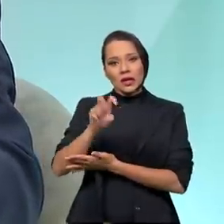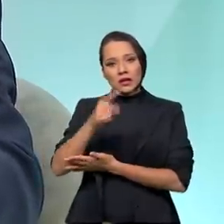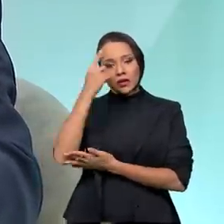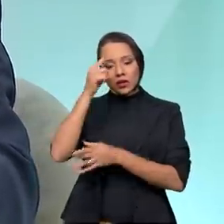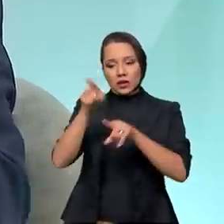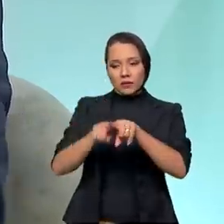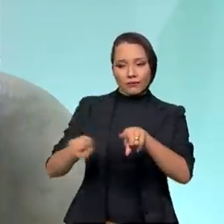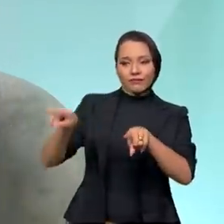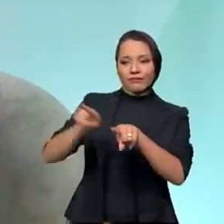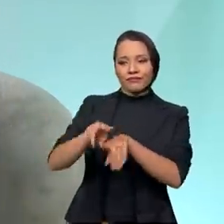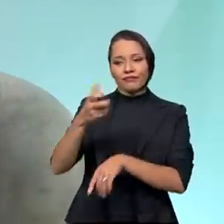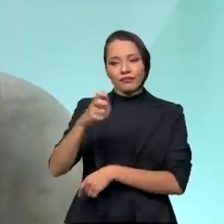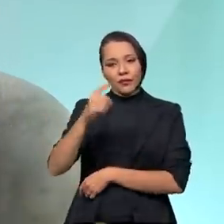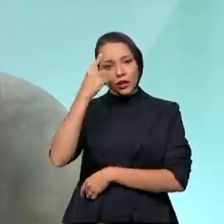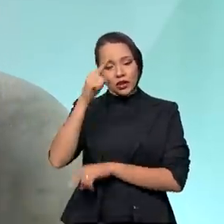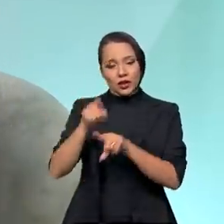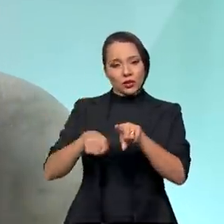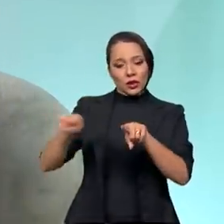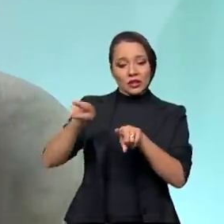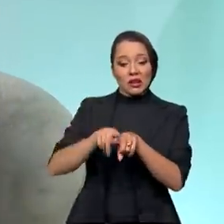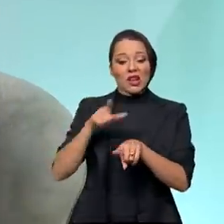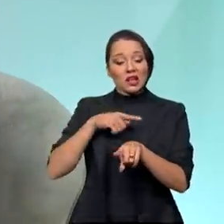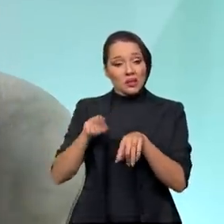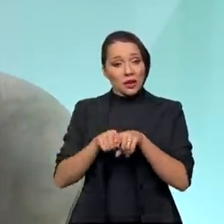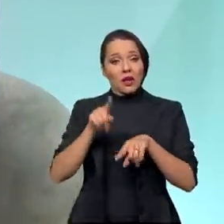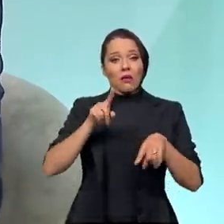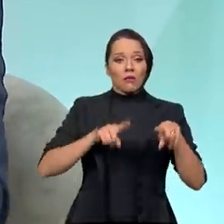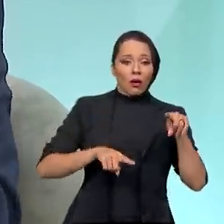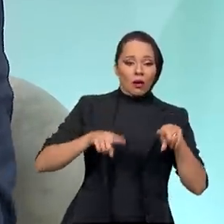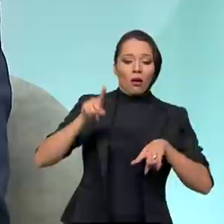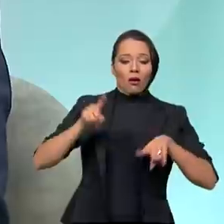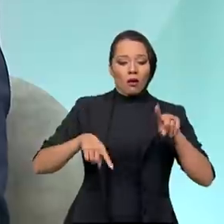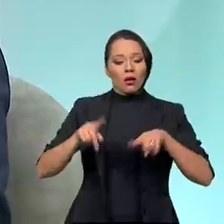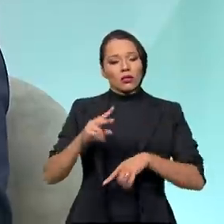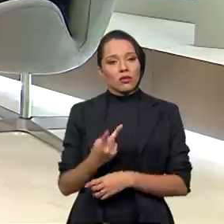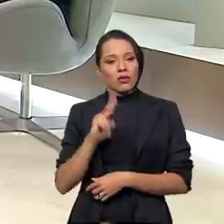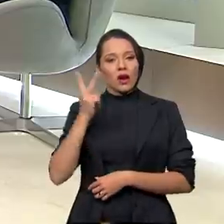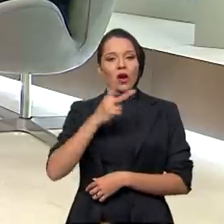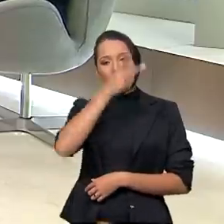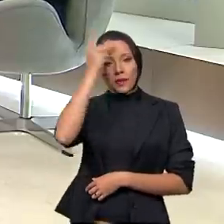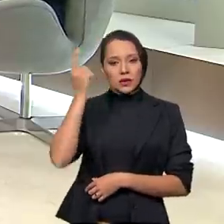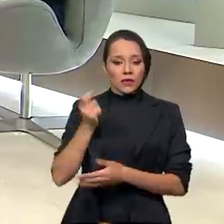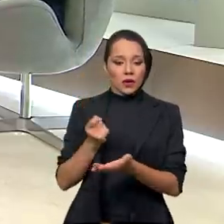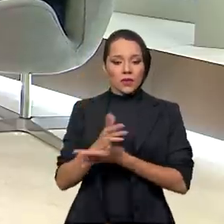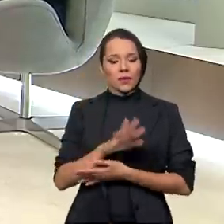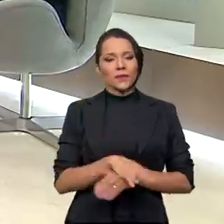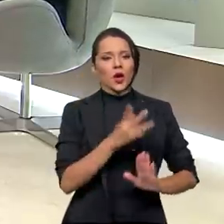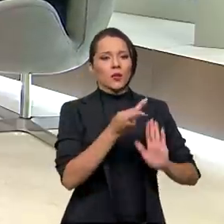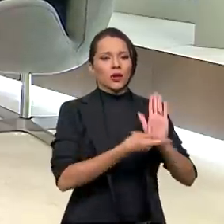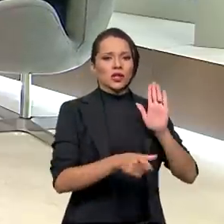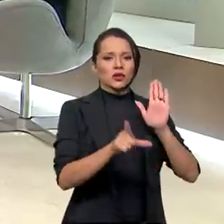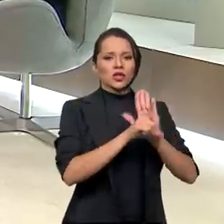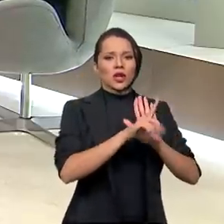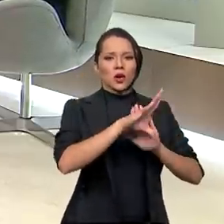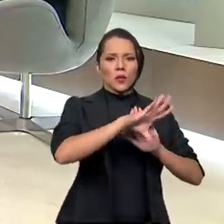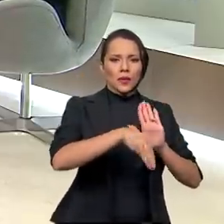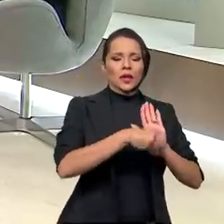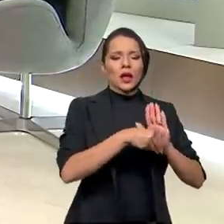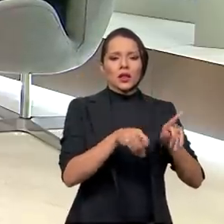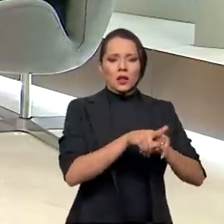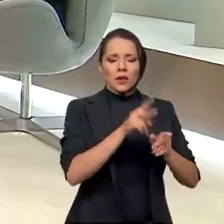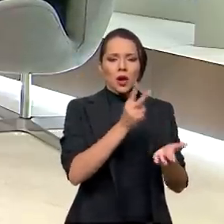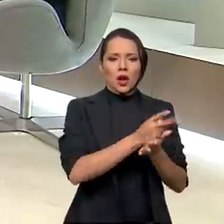dias, correto? O que traz também grande volatilidade do preço para o consumidor final. O projeto de lei complementar também